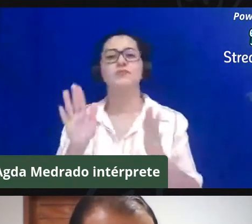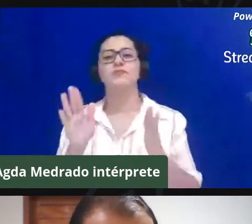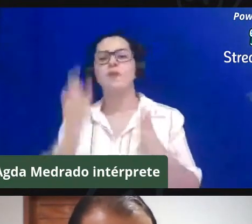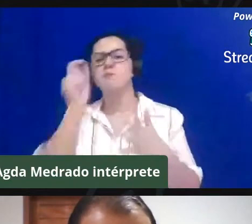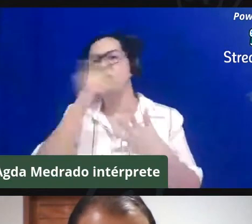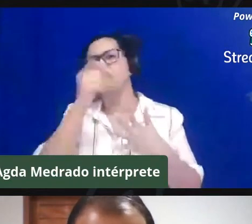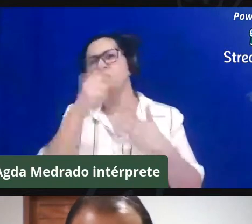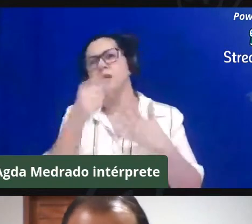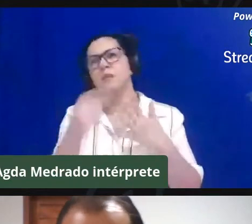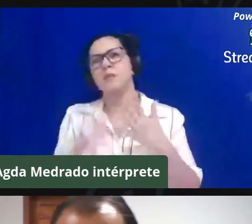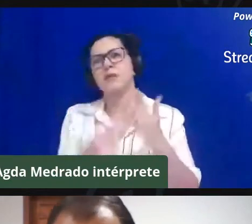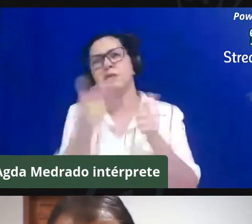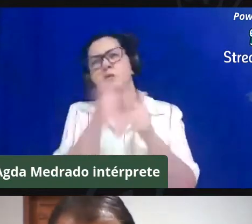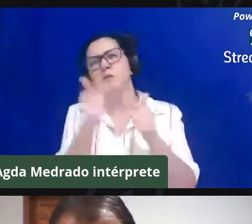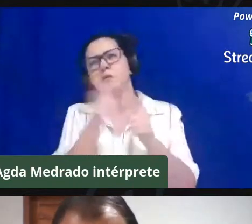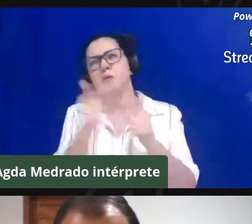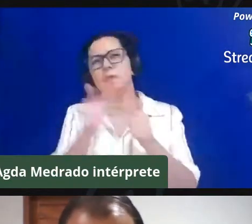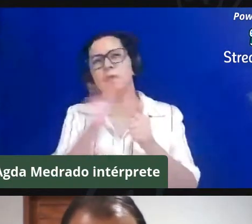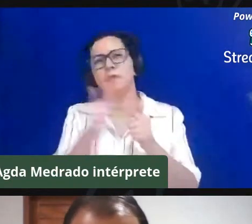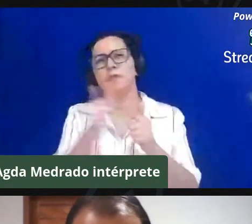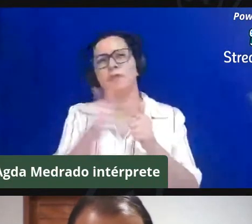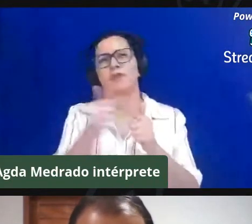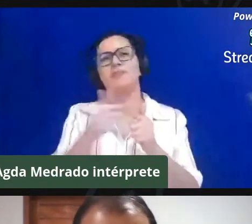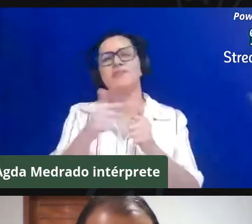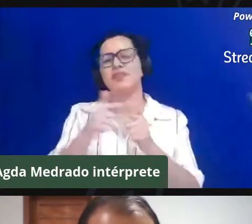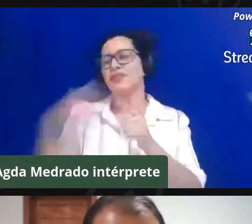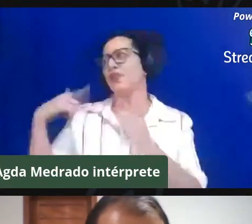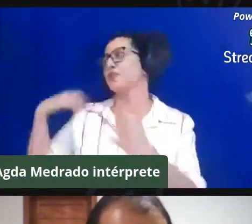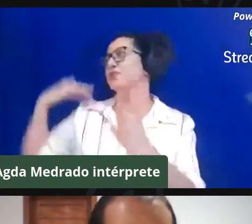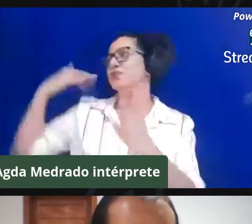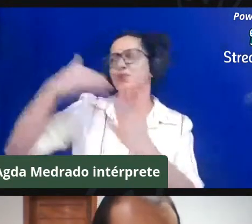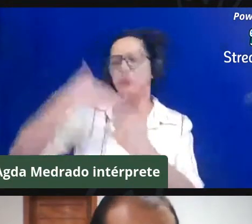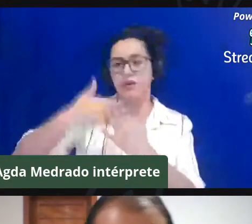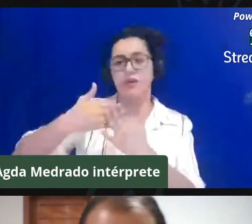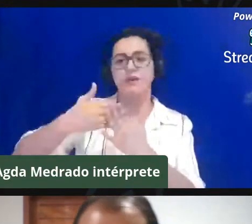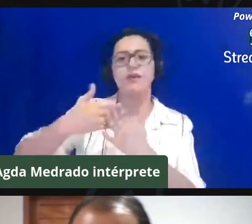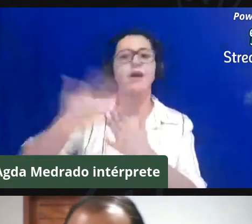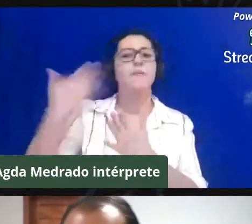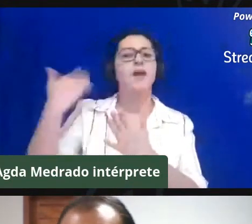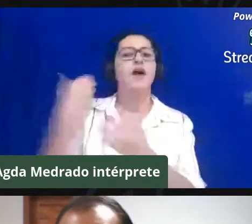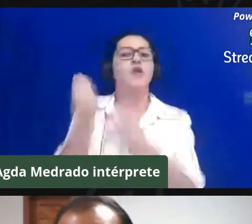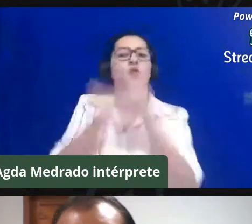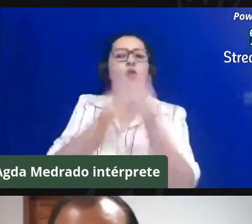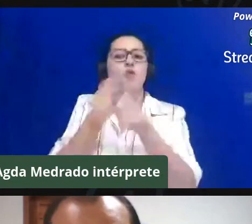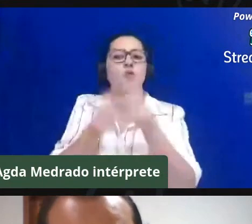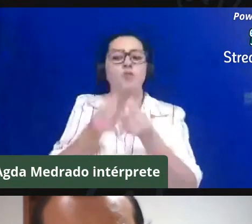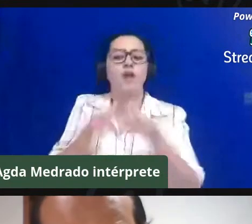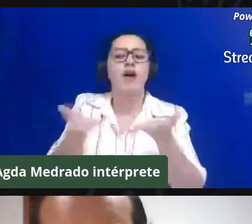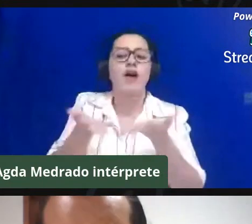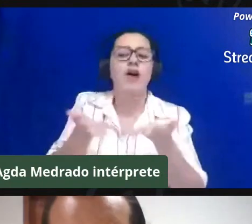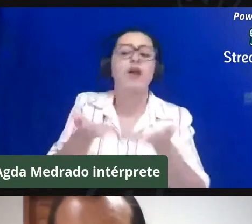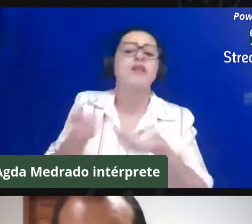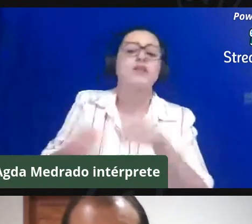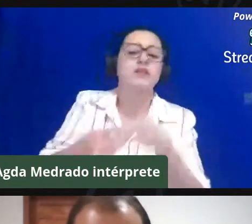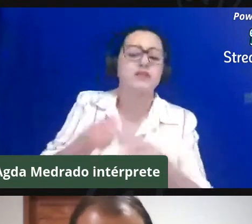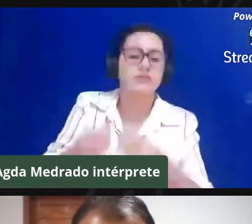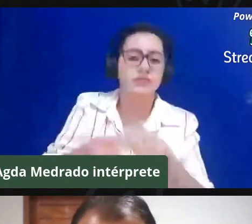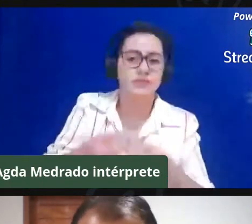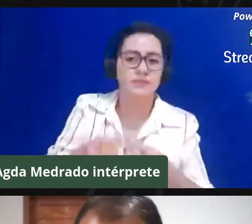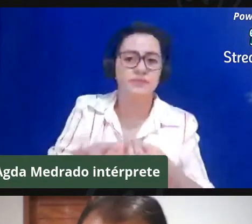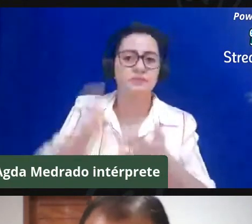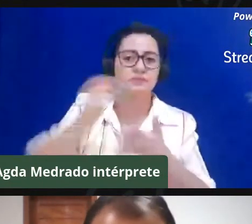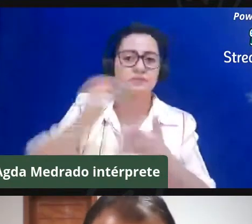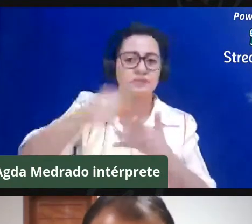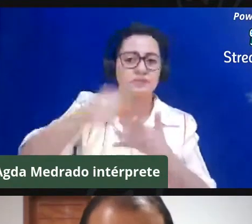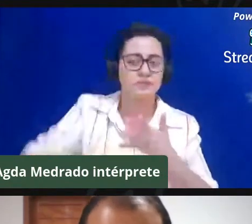sofrido nos últimos anos em relação ao período anterior. Uma outra questão que eu trago para ambos tem a ver